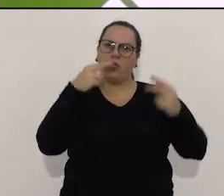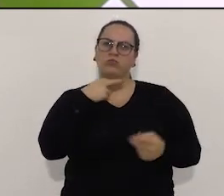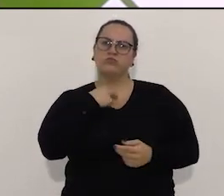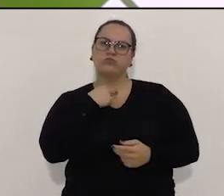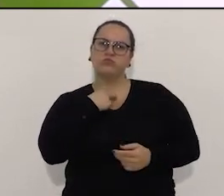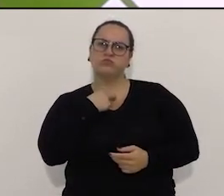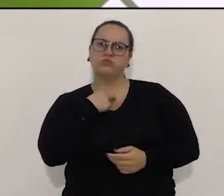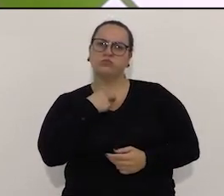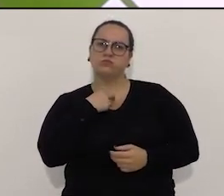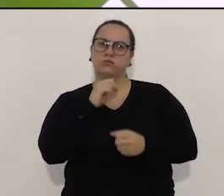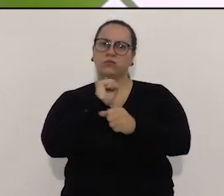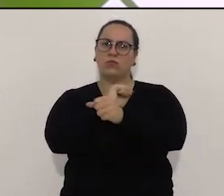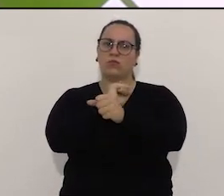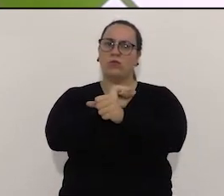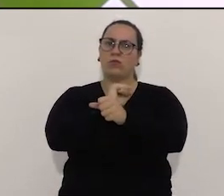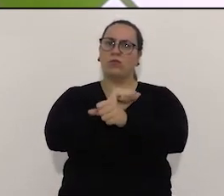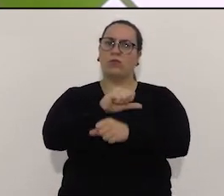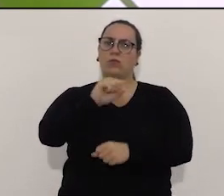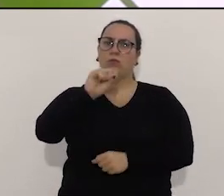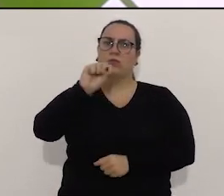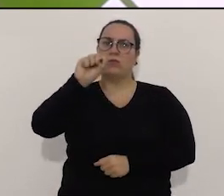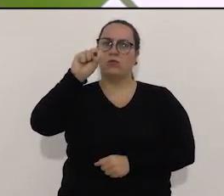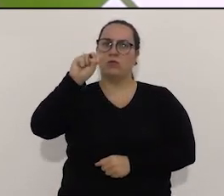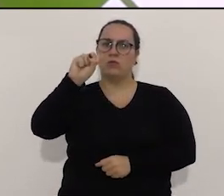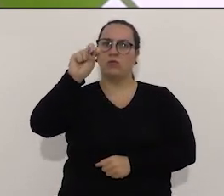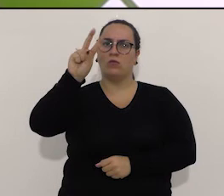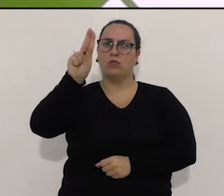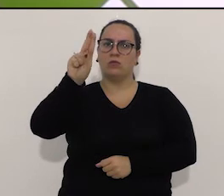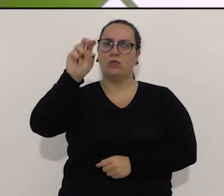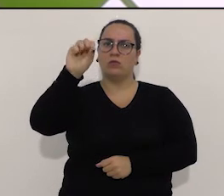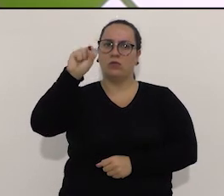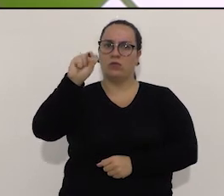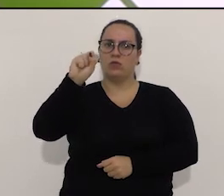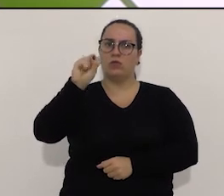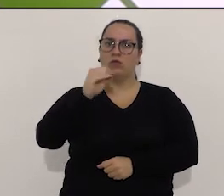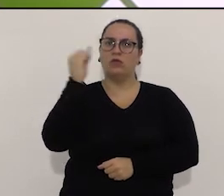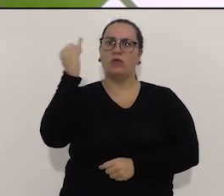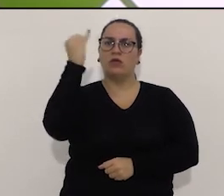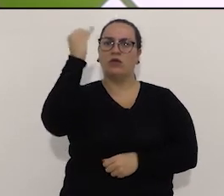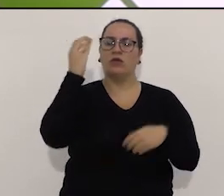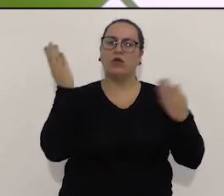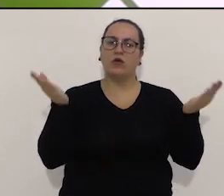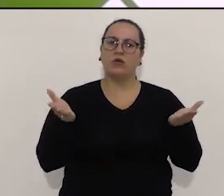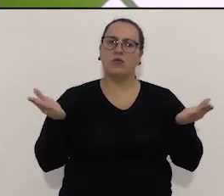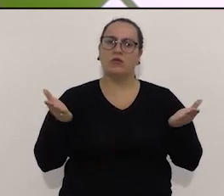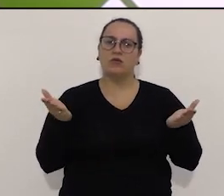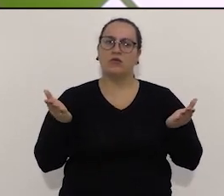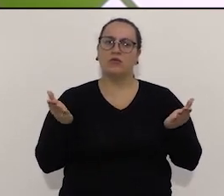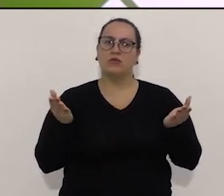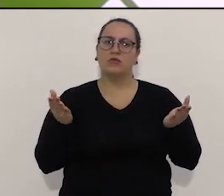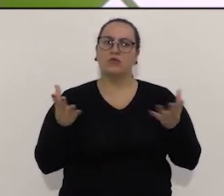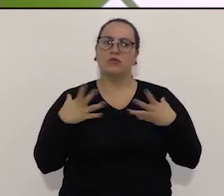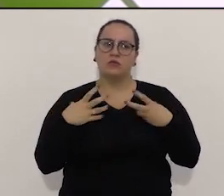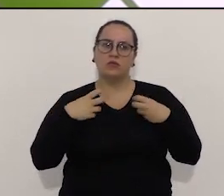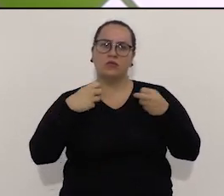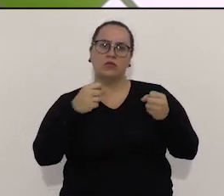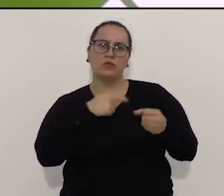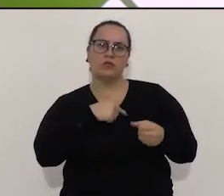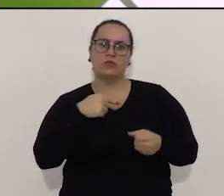Eu sou um grande defensor do SUS. Inclusive, eu acho que é importante esse debate hoje. A gente quer investir,